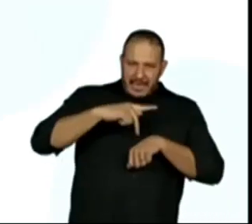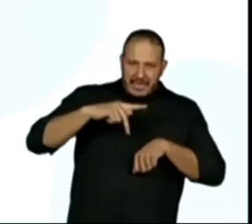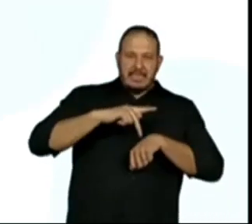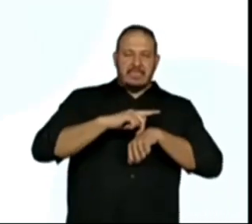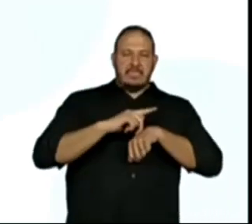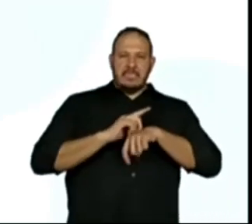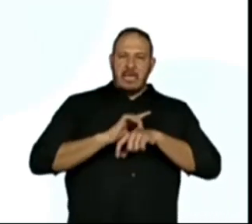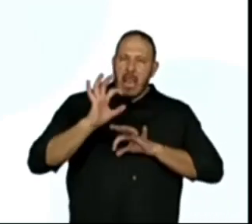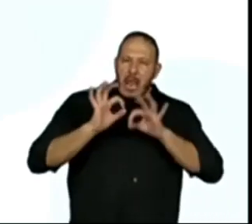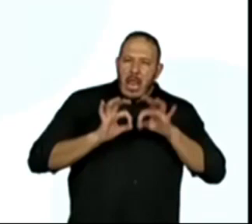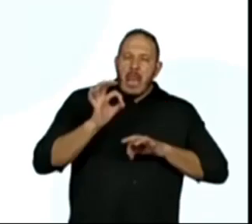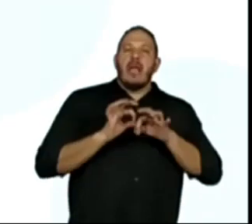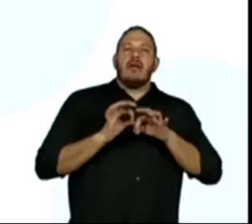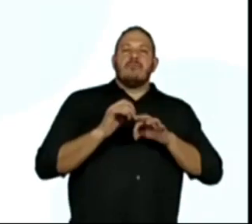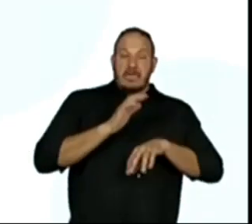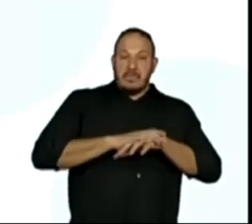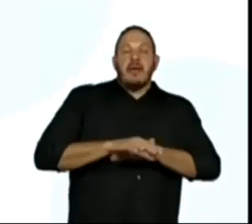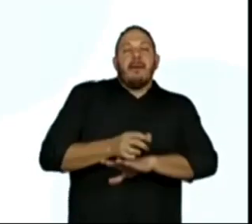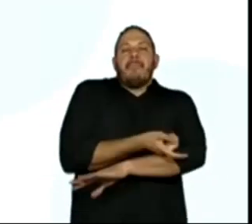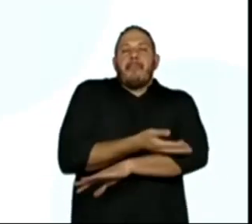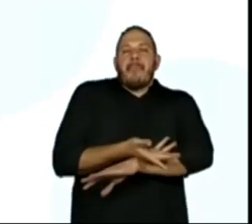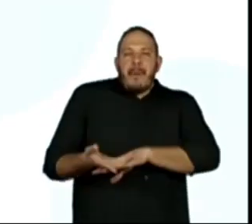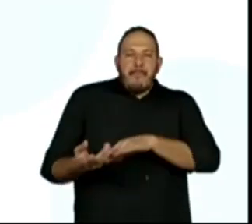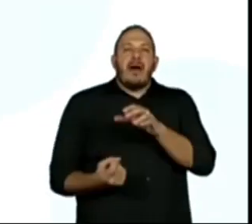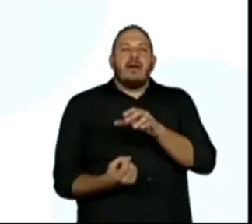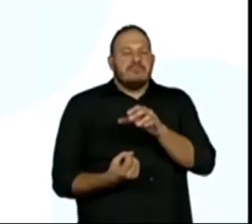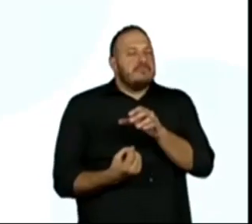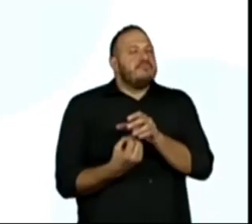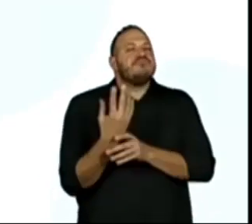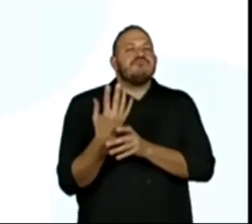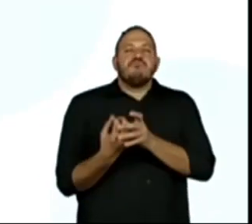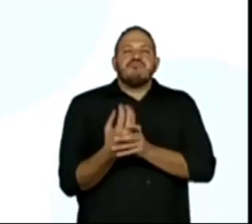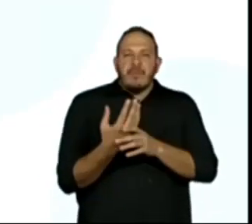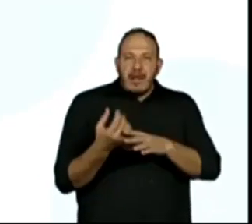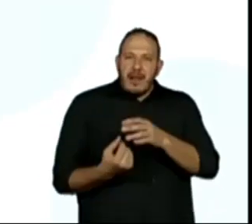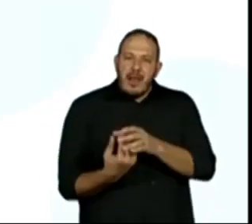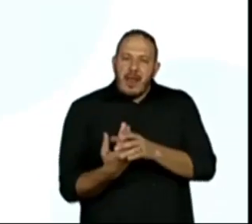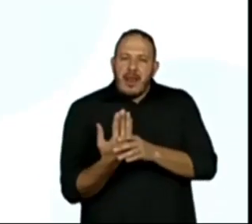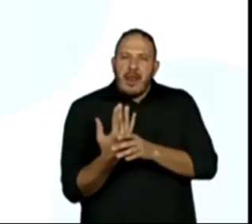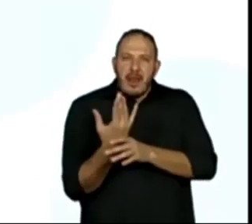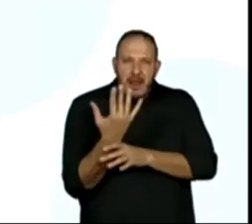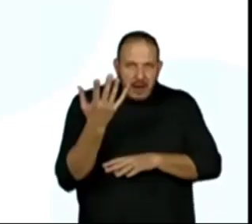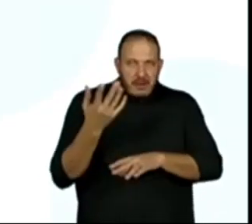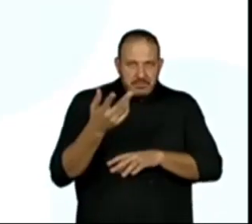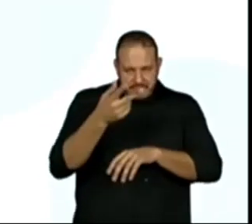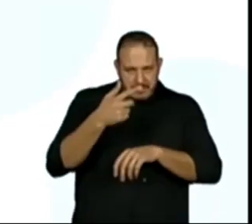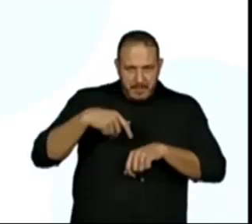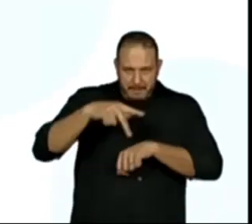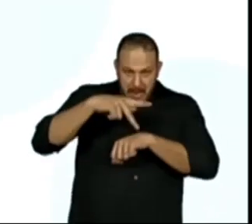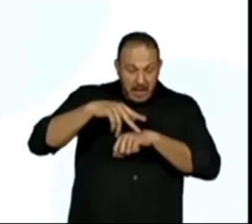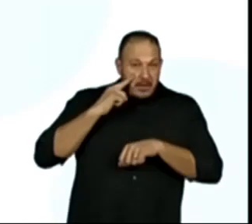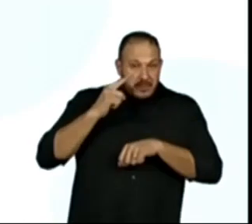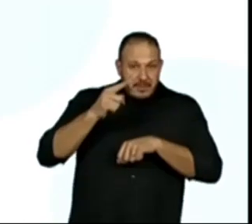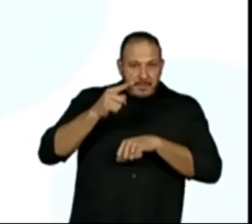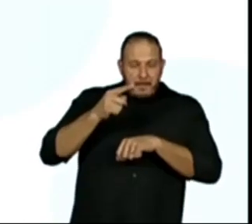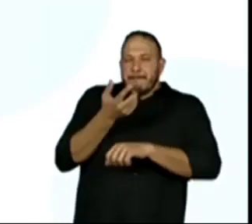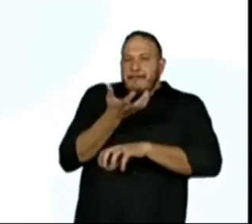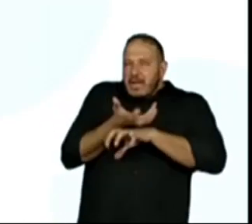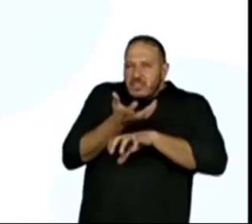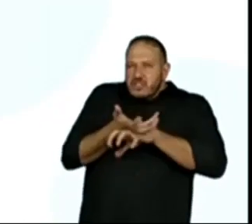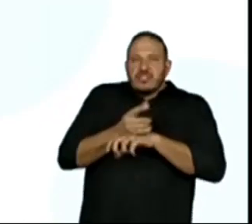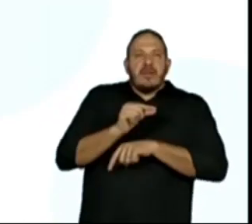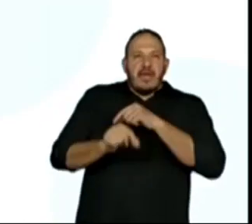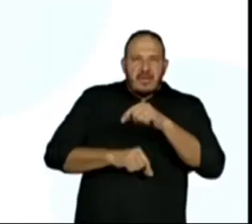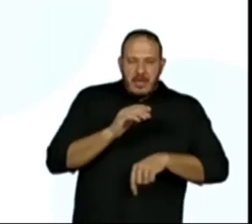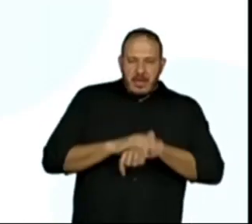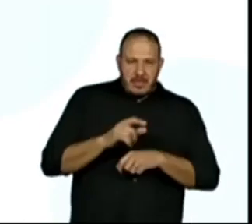abacaxi, segundo a Organização das Nações Unidas para a Alimentação e Agricultura 2018 são